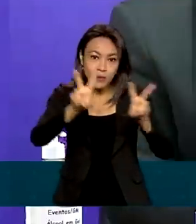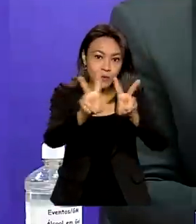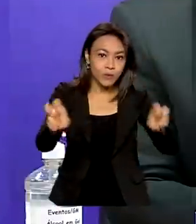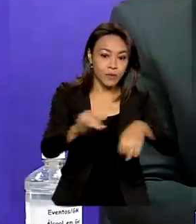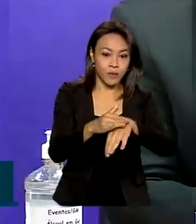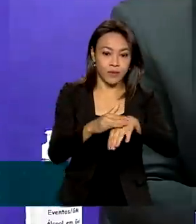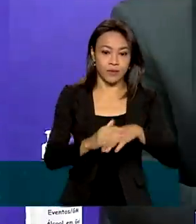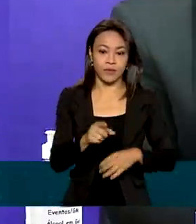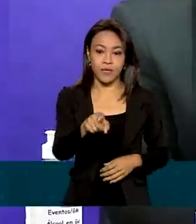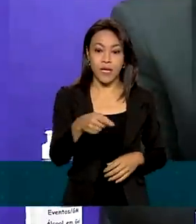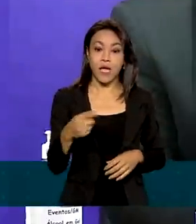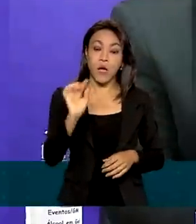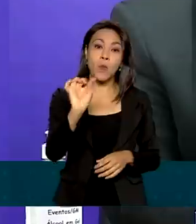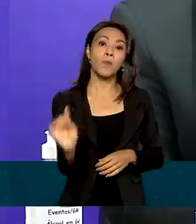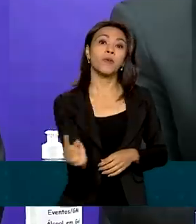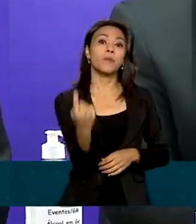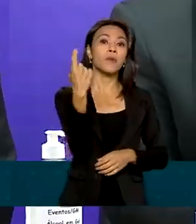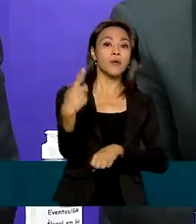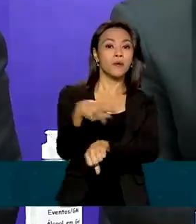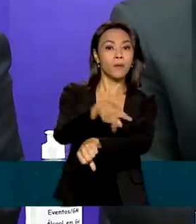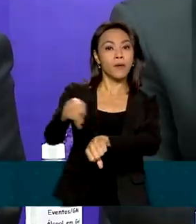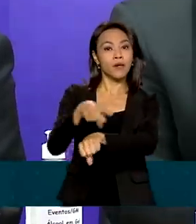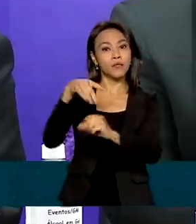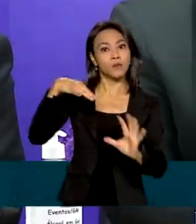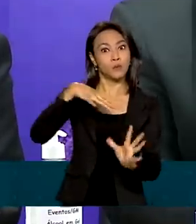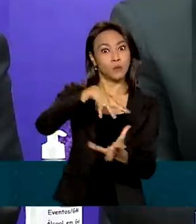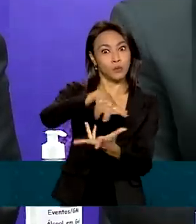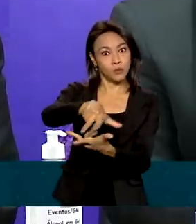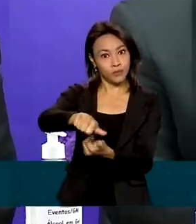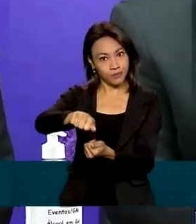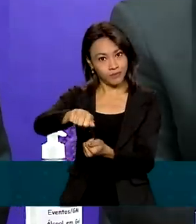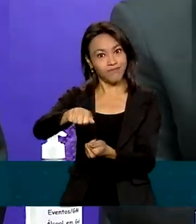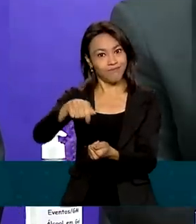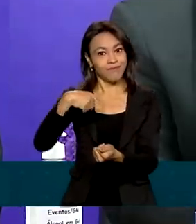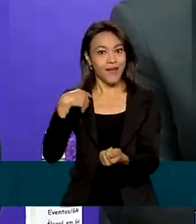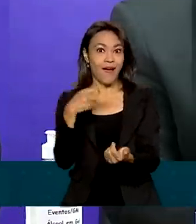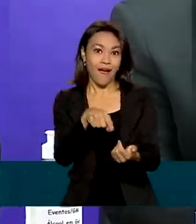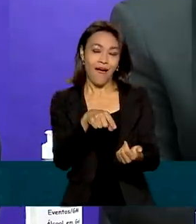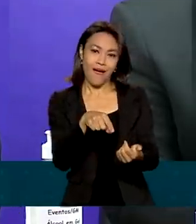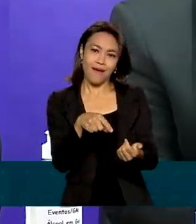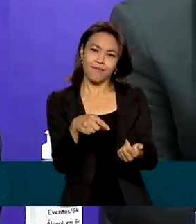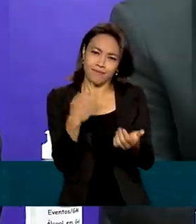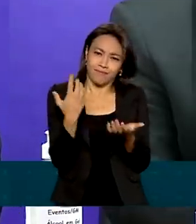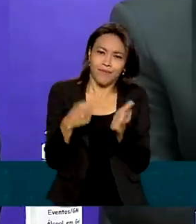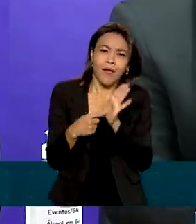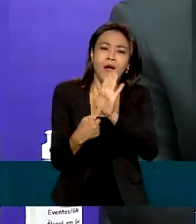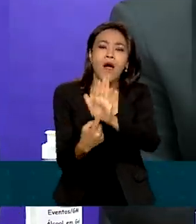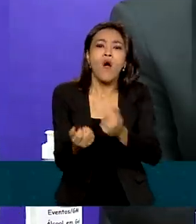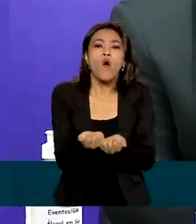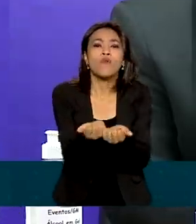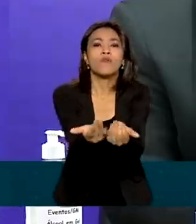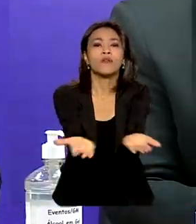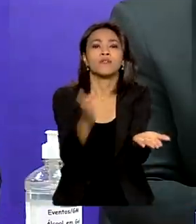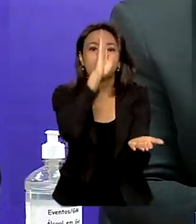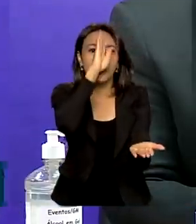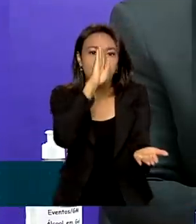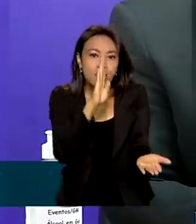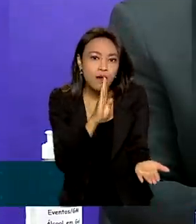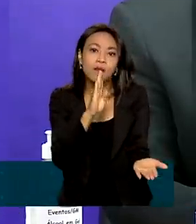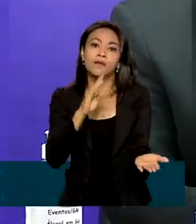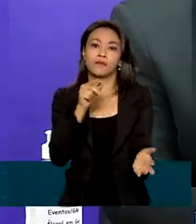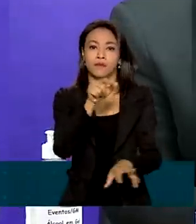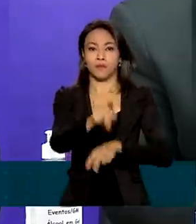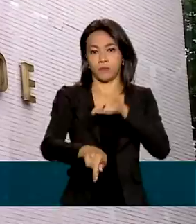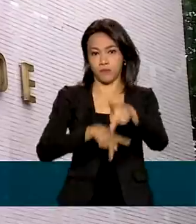país do mundo a incorporar esses exames e oferecê-los gratuitamente à